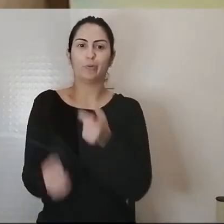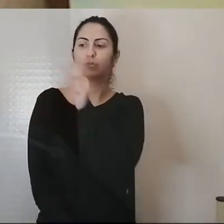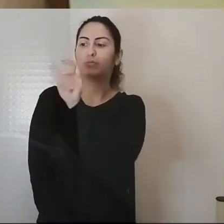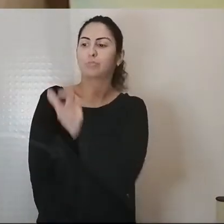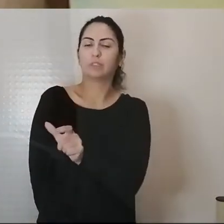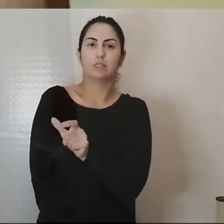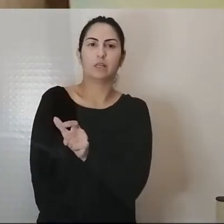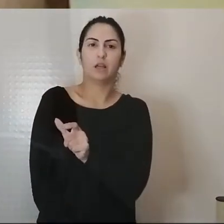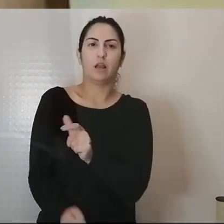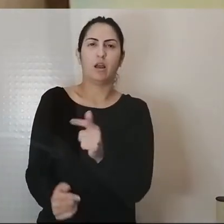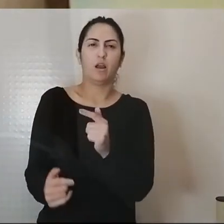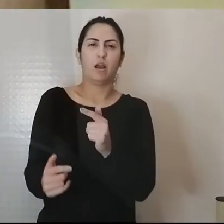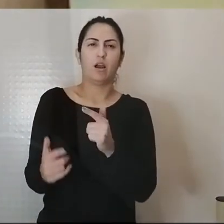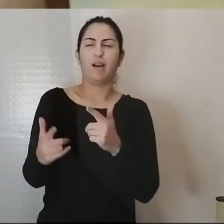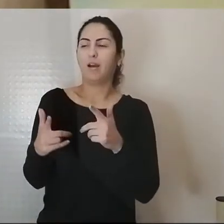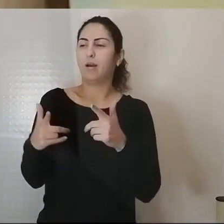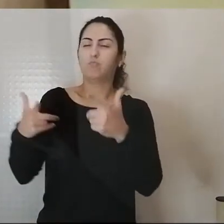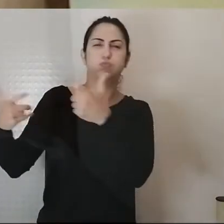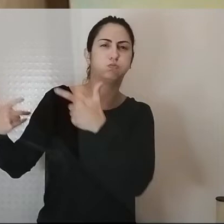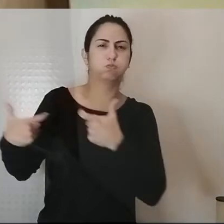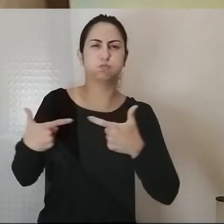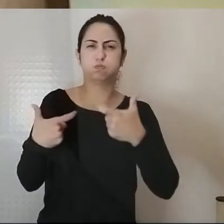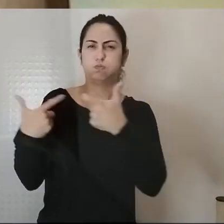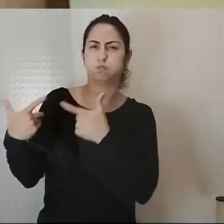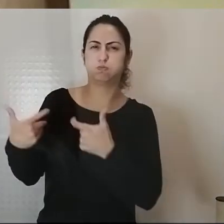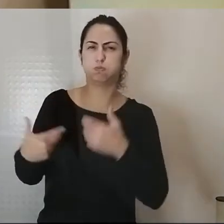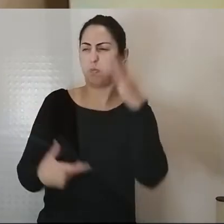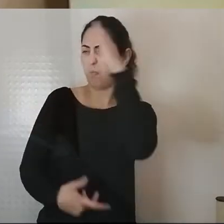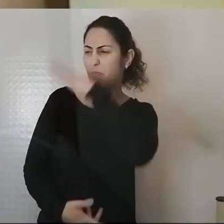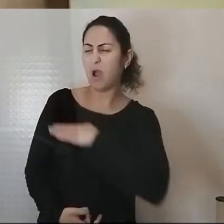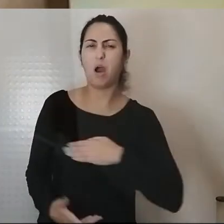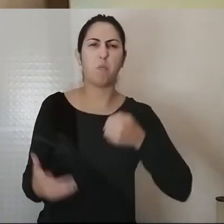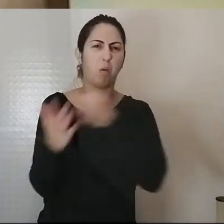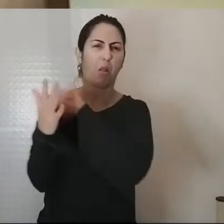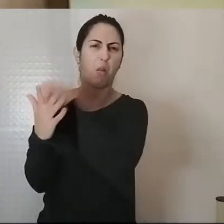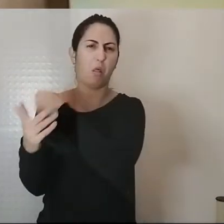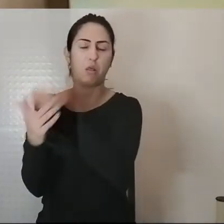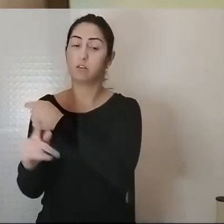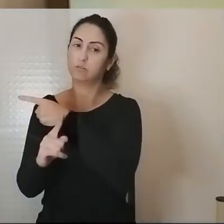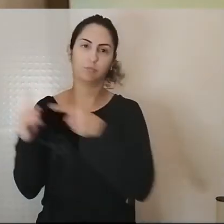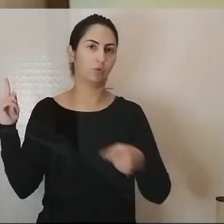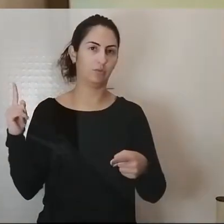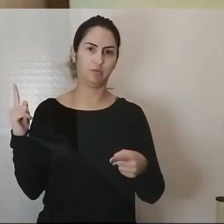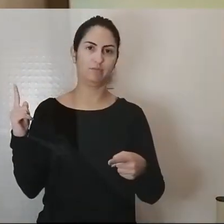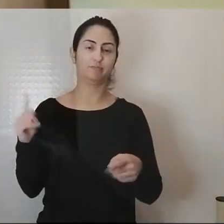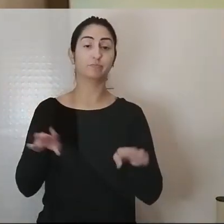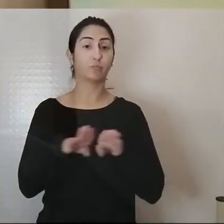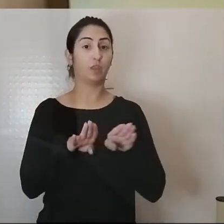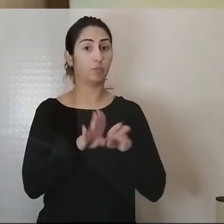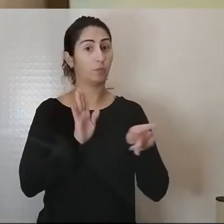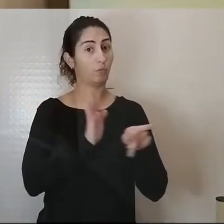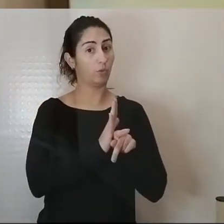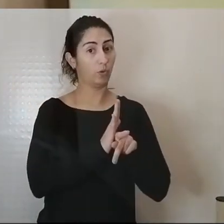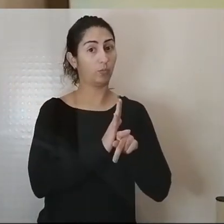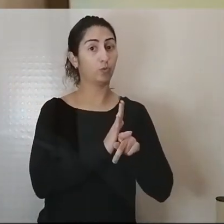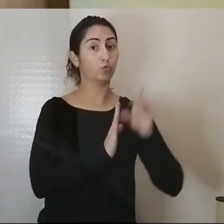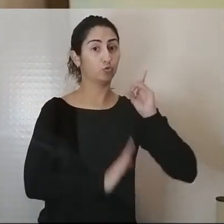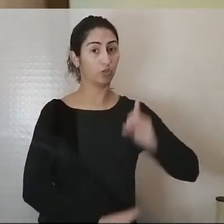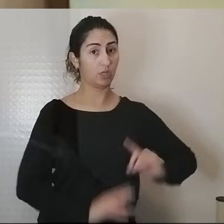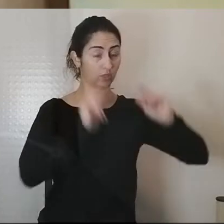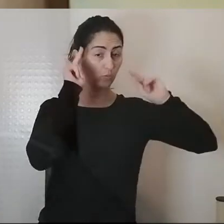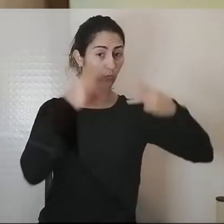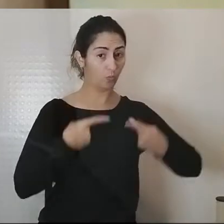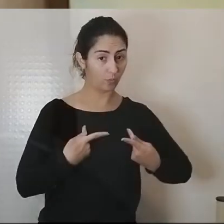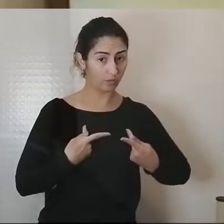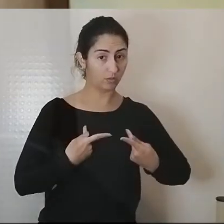tortura ou a tratamentos cruéis ou desumanos e na ótica dos direitos humanos apesar da